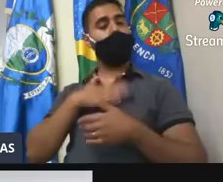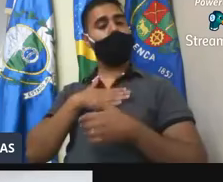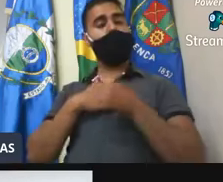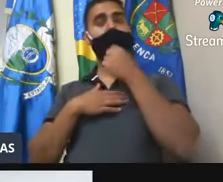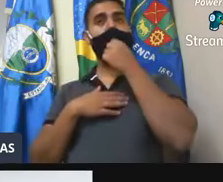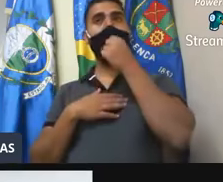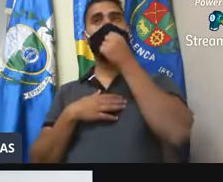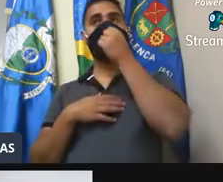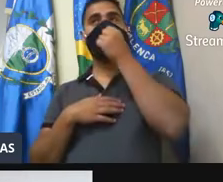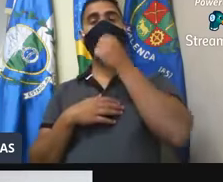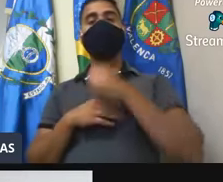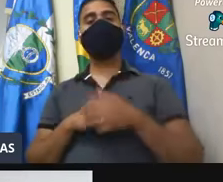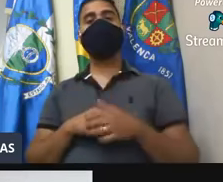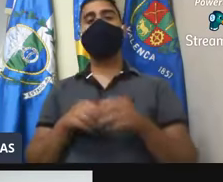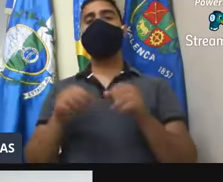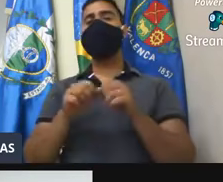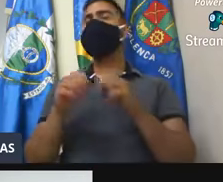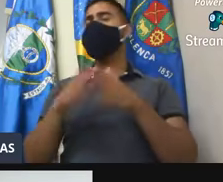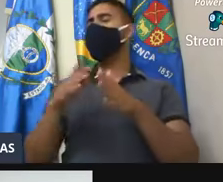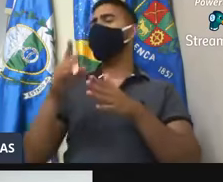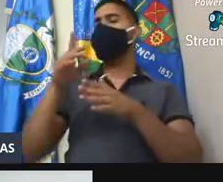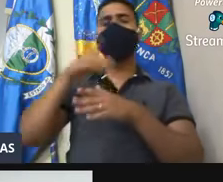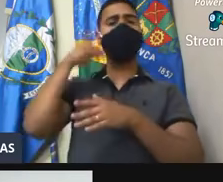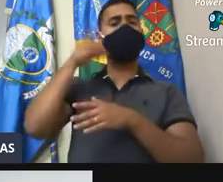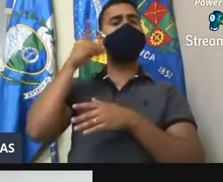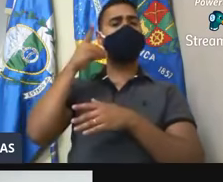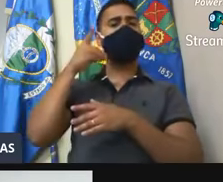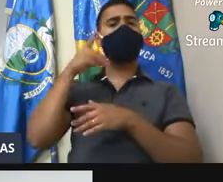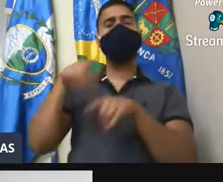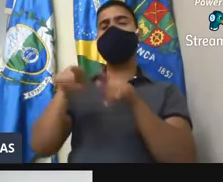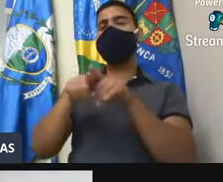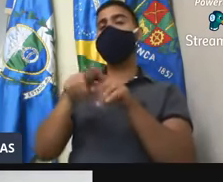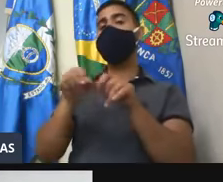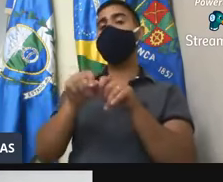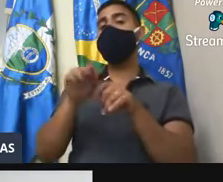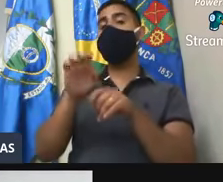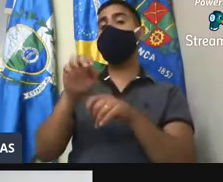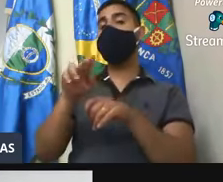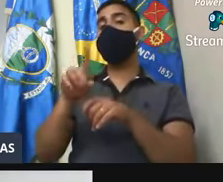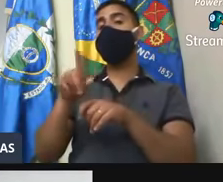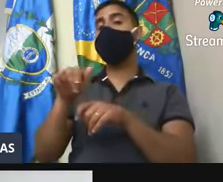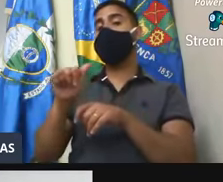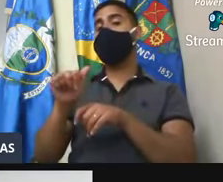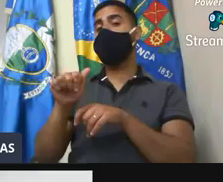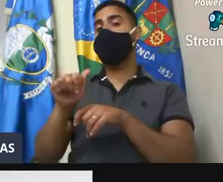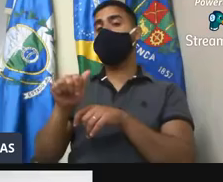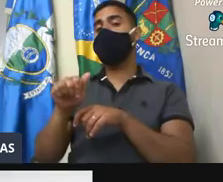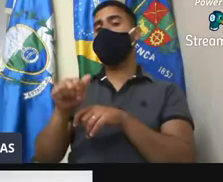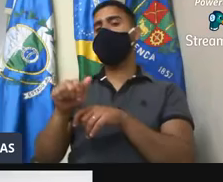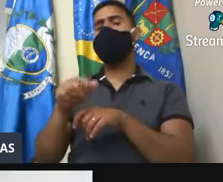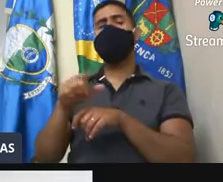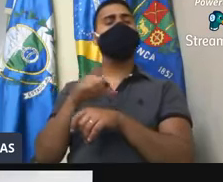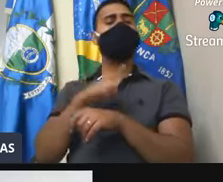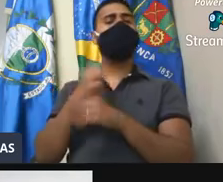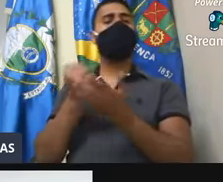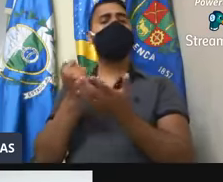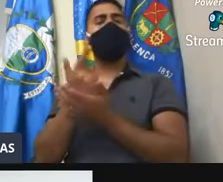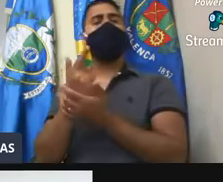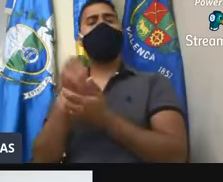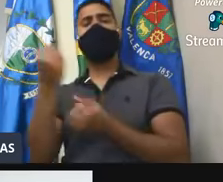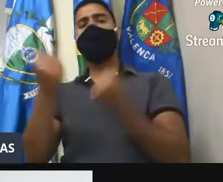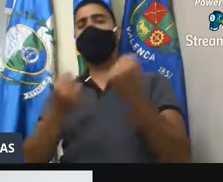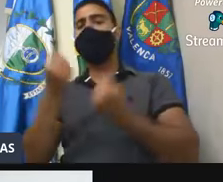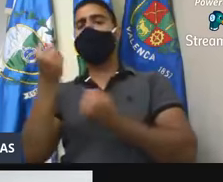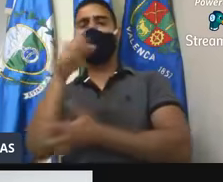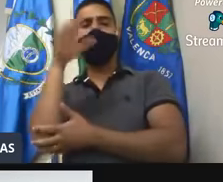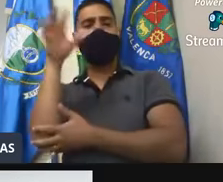né, solicitando ao deputado, é uma emenda parlamentar para uma ambulância nova para o nosso